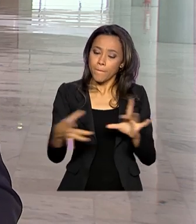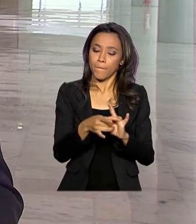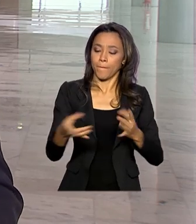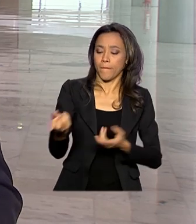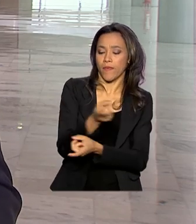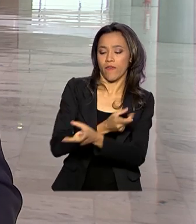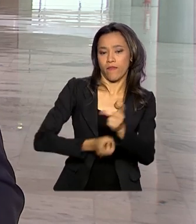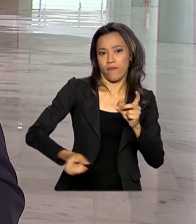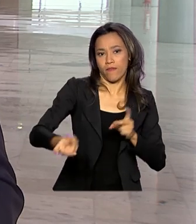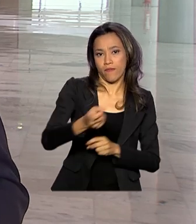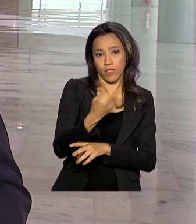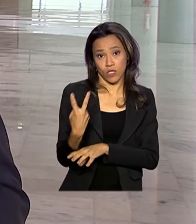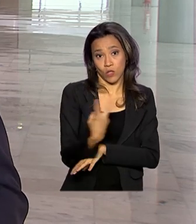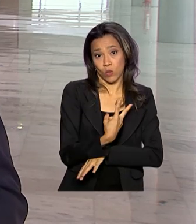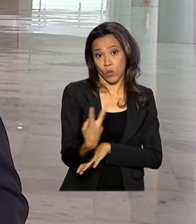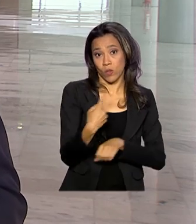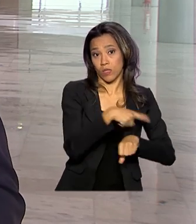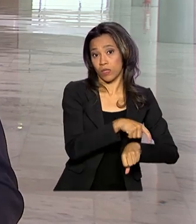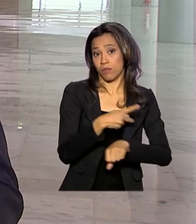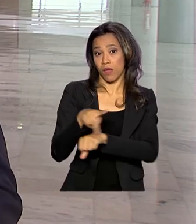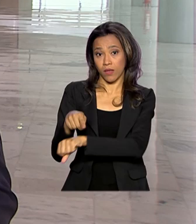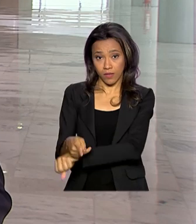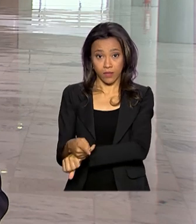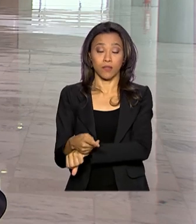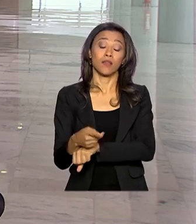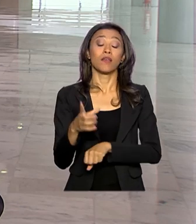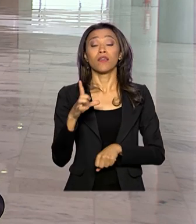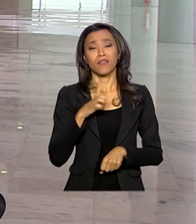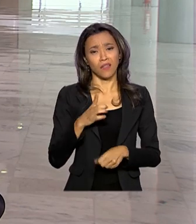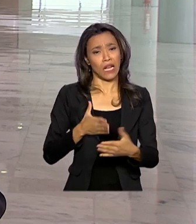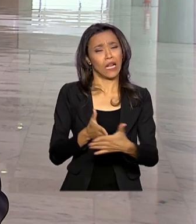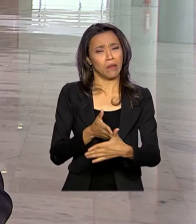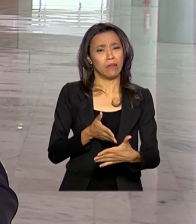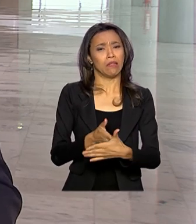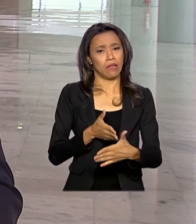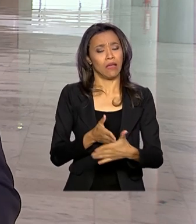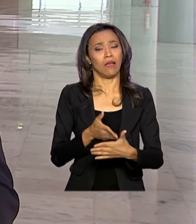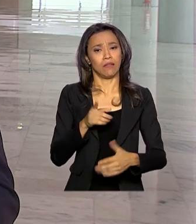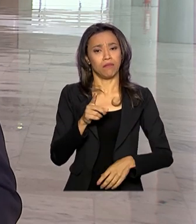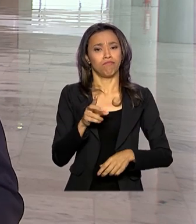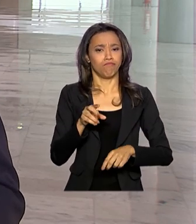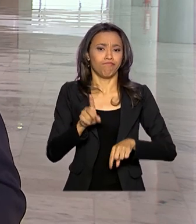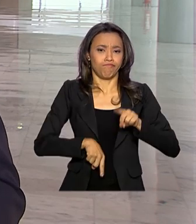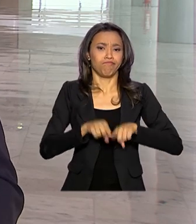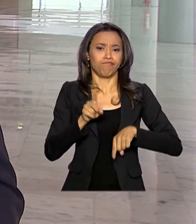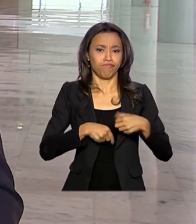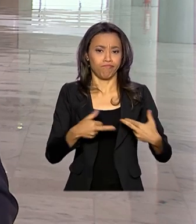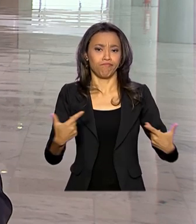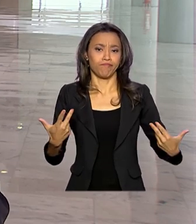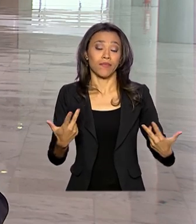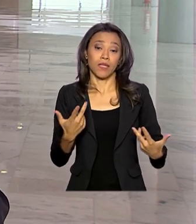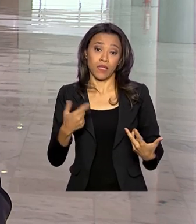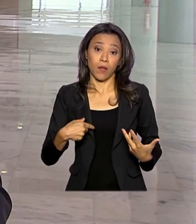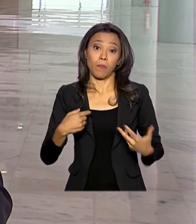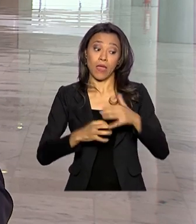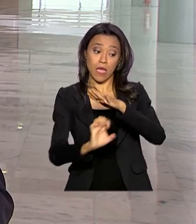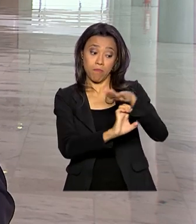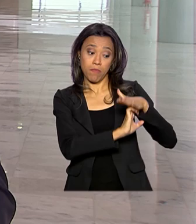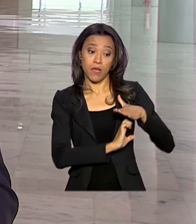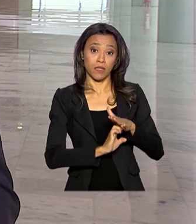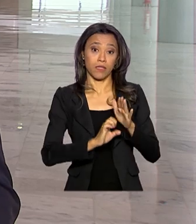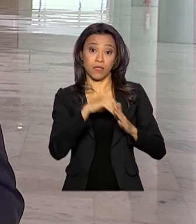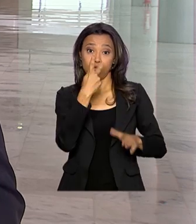esses dois países, que se restringe hoje a uma quantidade limitada de produtos. Empresários brasileiros têm interesse em uma maior